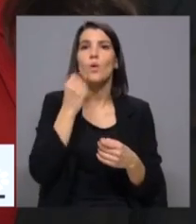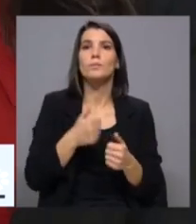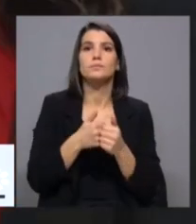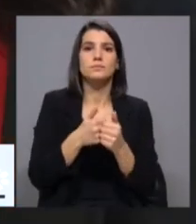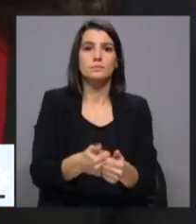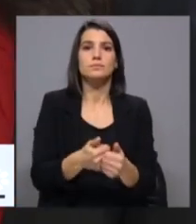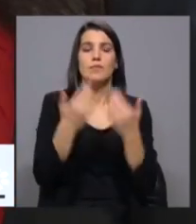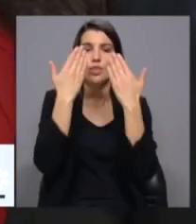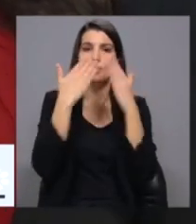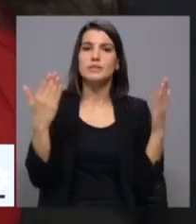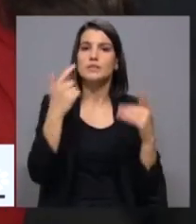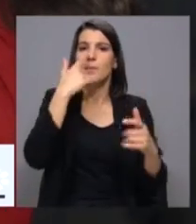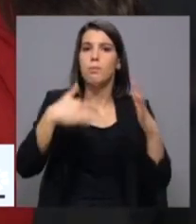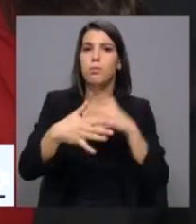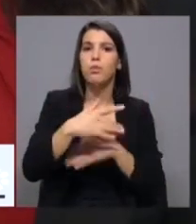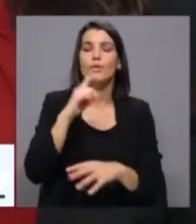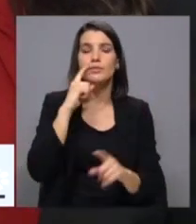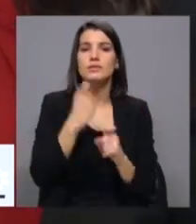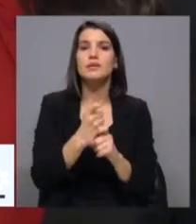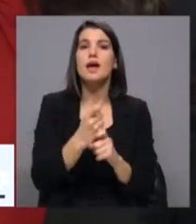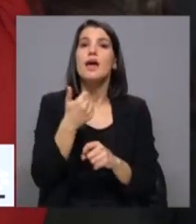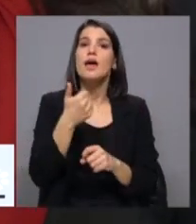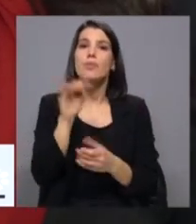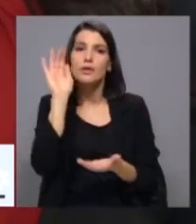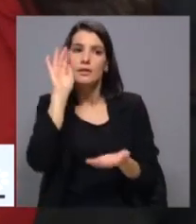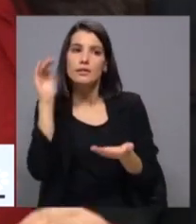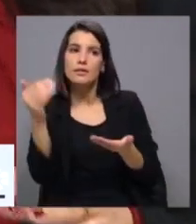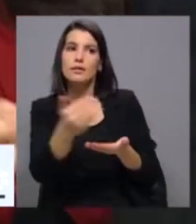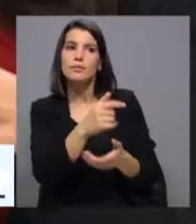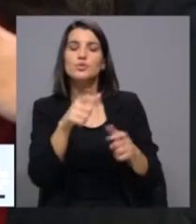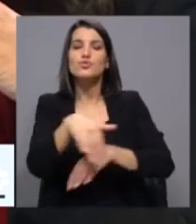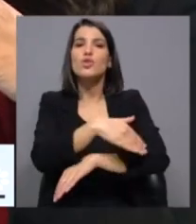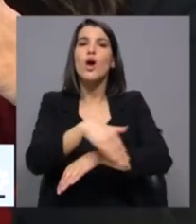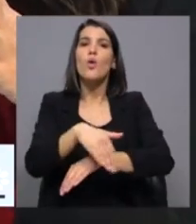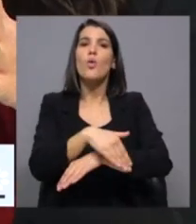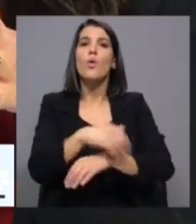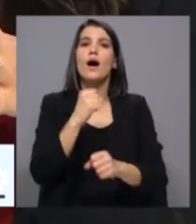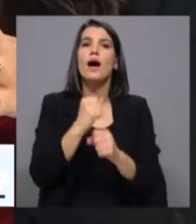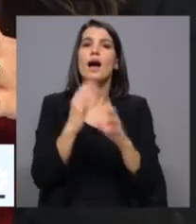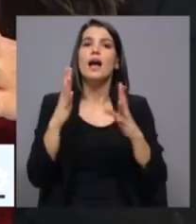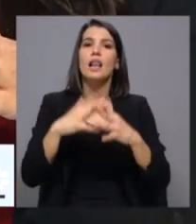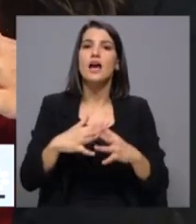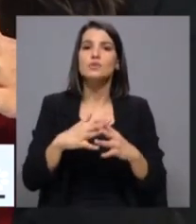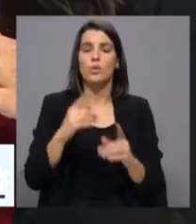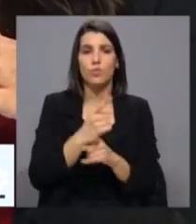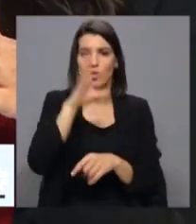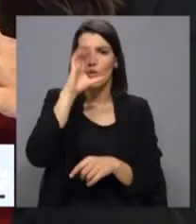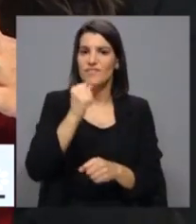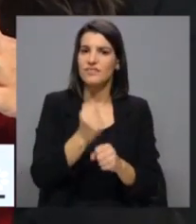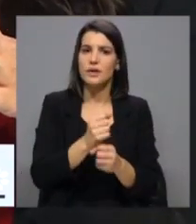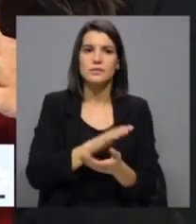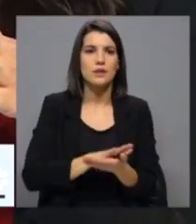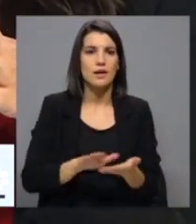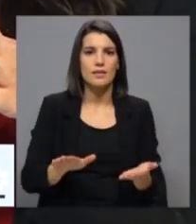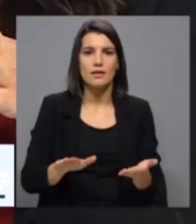na exigência do povo. E é bom ouvir quem estava nas ruas em Glasgow, quando viu que os governos não quiseram fazer nada. Para conseguirmos ter a